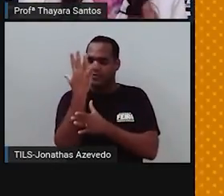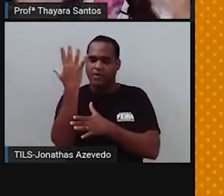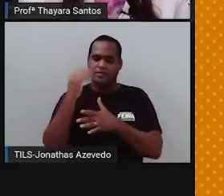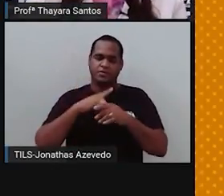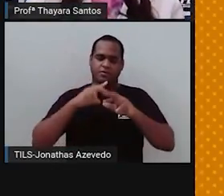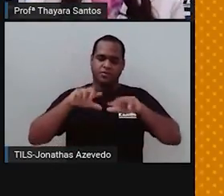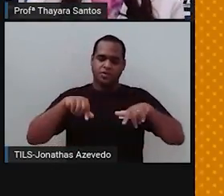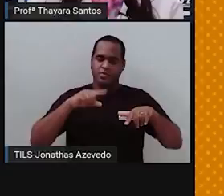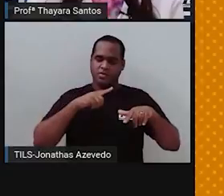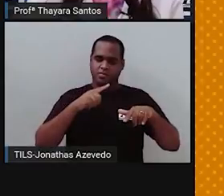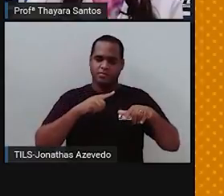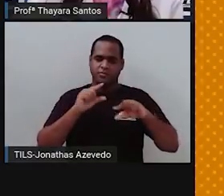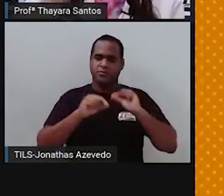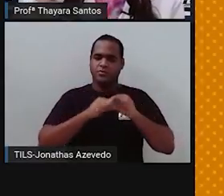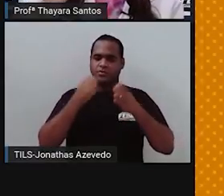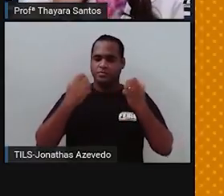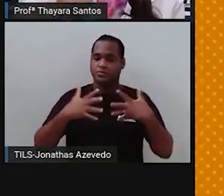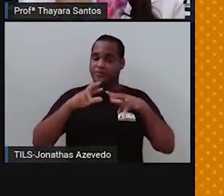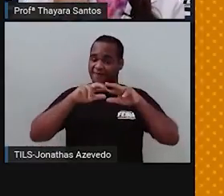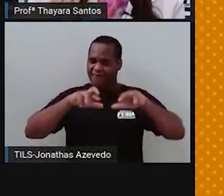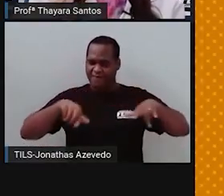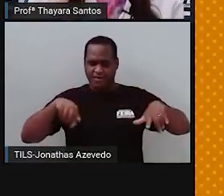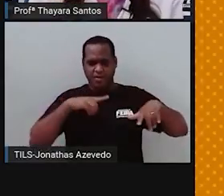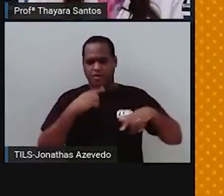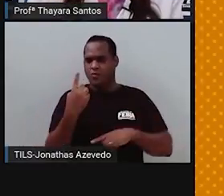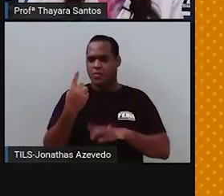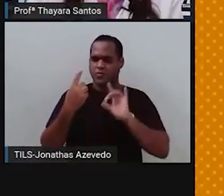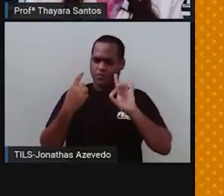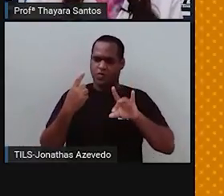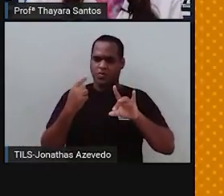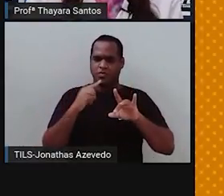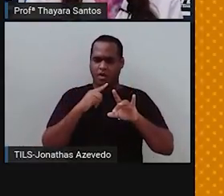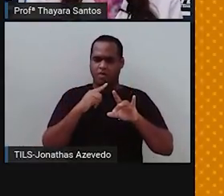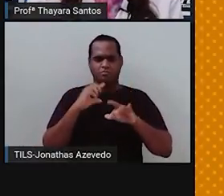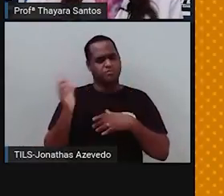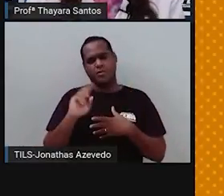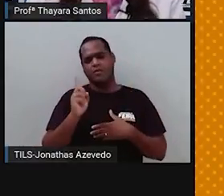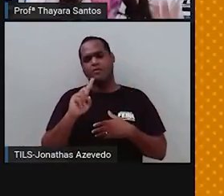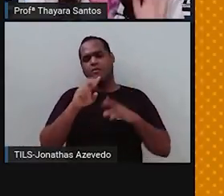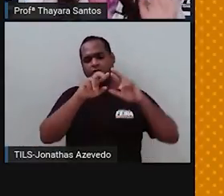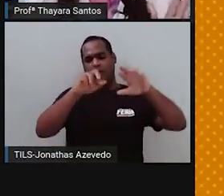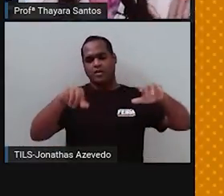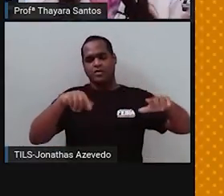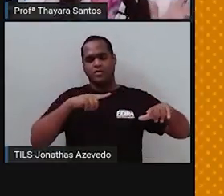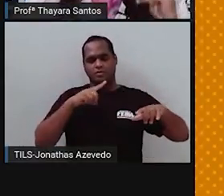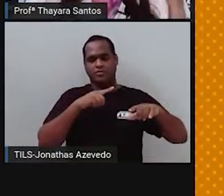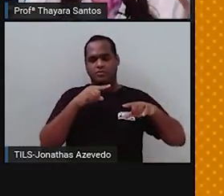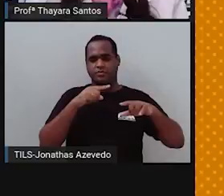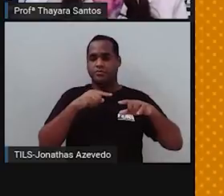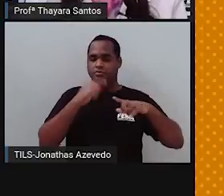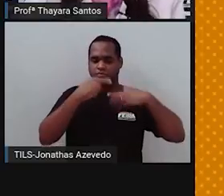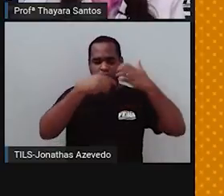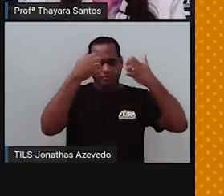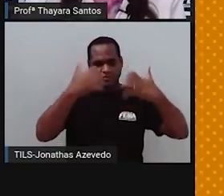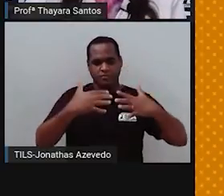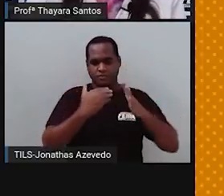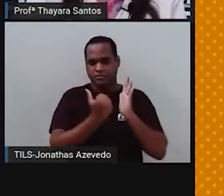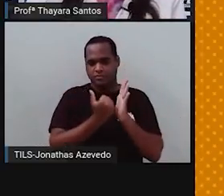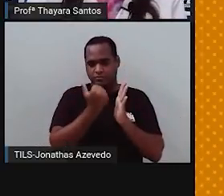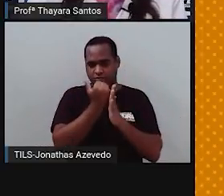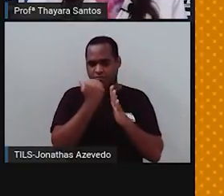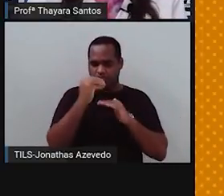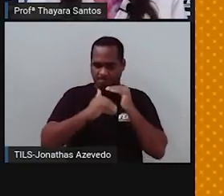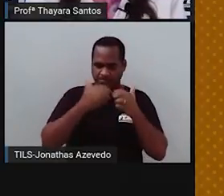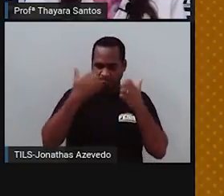gente apresenta diversas características. Não é só uma característica ali para ser analisada. Mas vocês vão entender melhor conforme a gente for avançando.